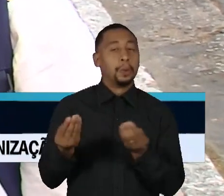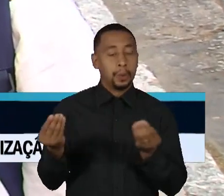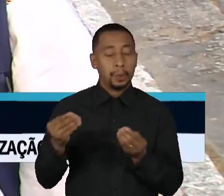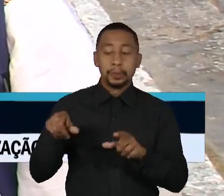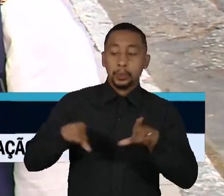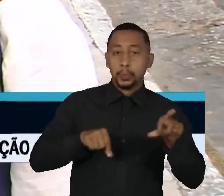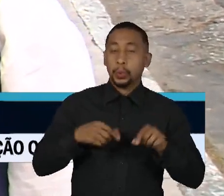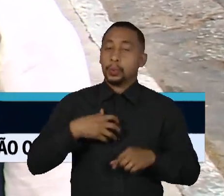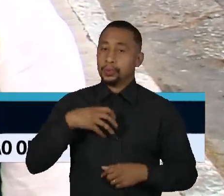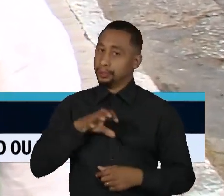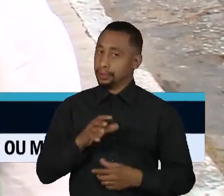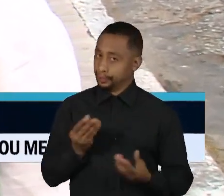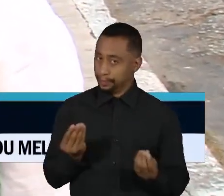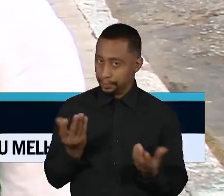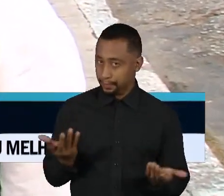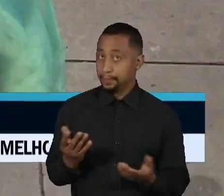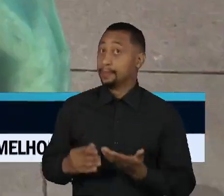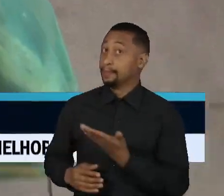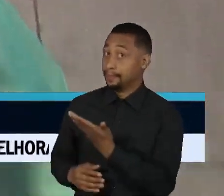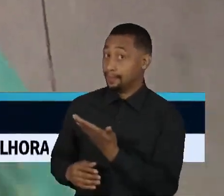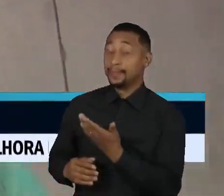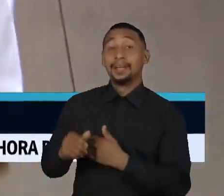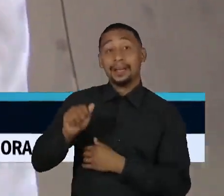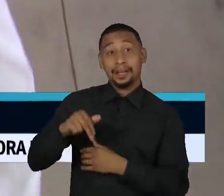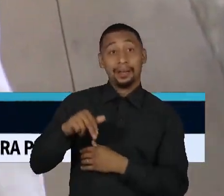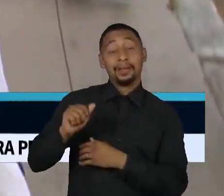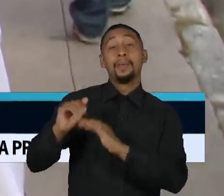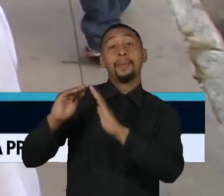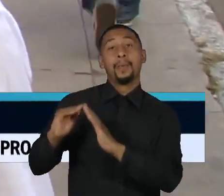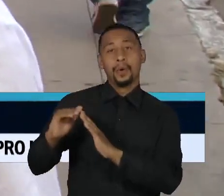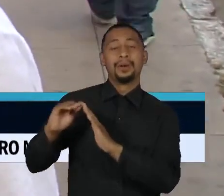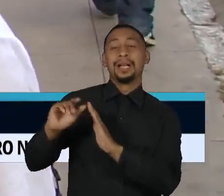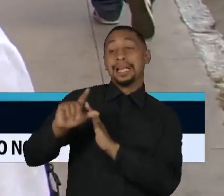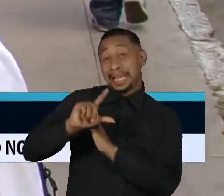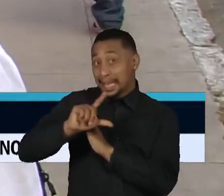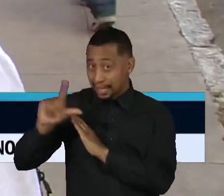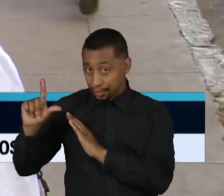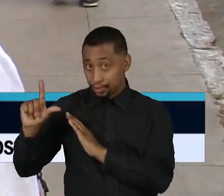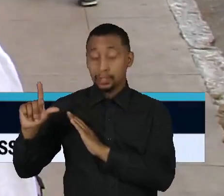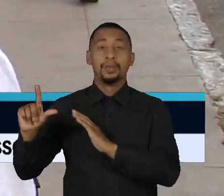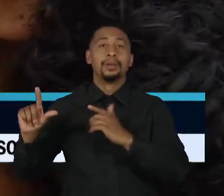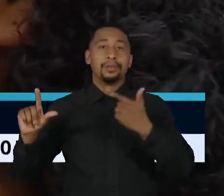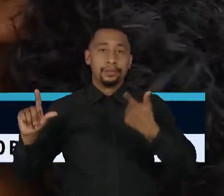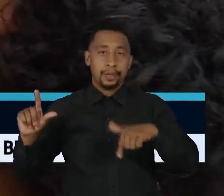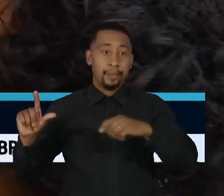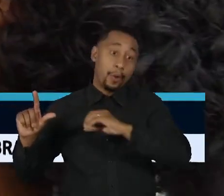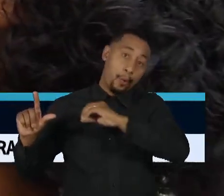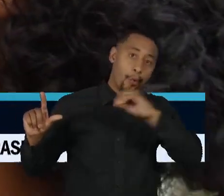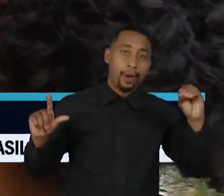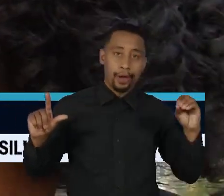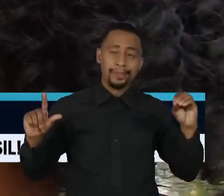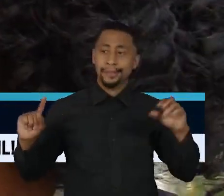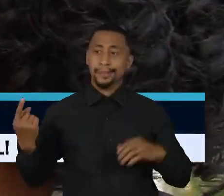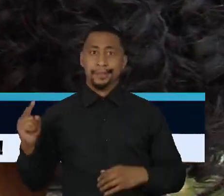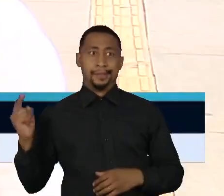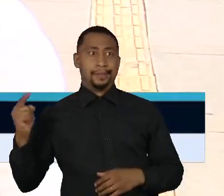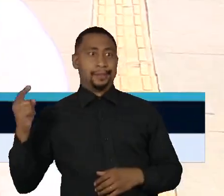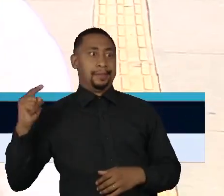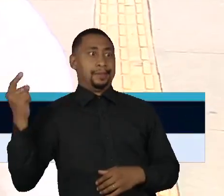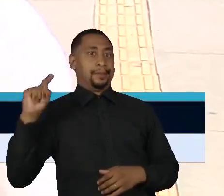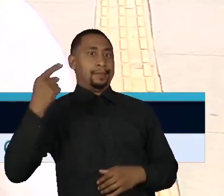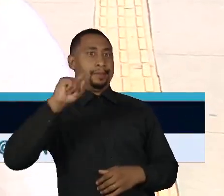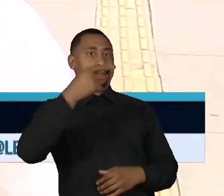Ana mora na zona leste de São Paulo e trabalha na zona oeste. Atravessa a capital paulista diariamente.